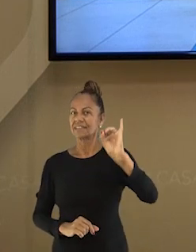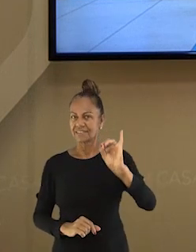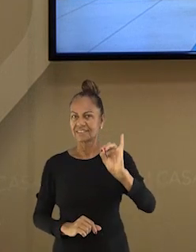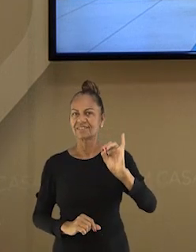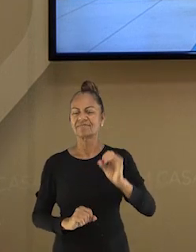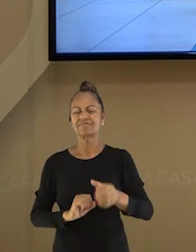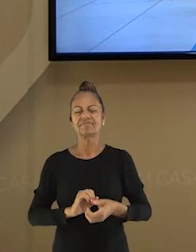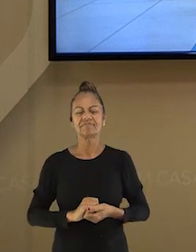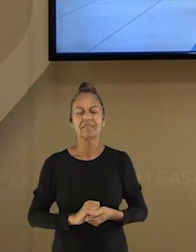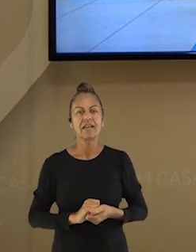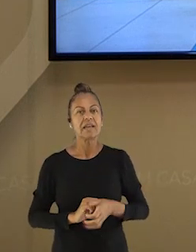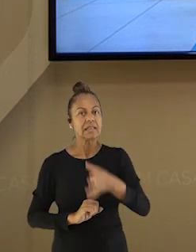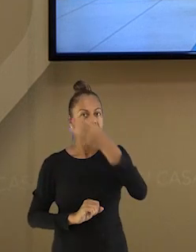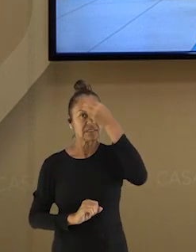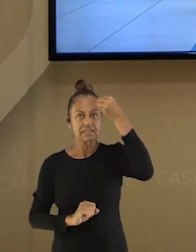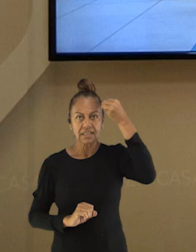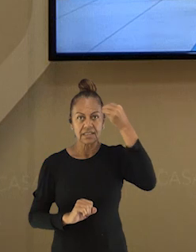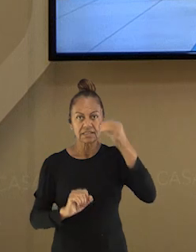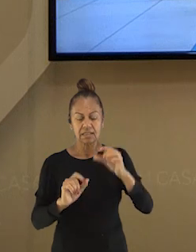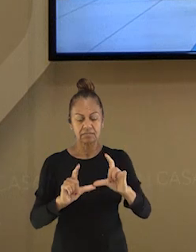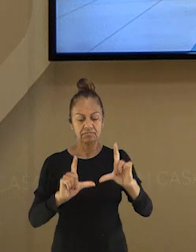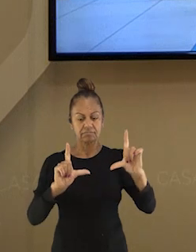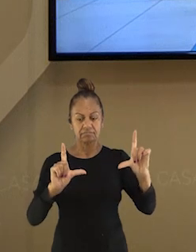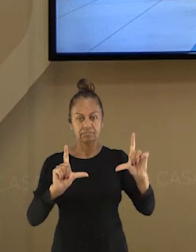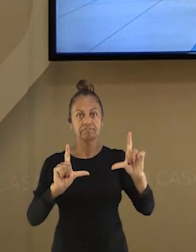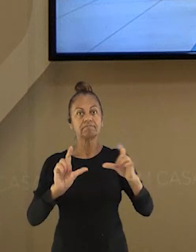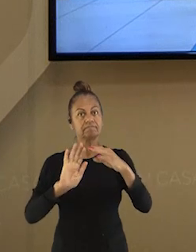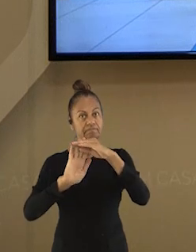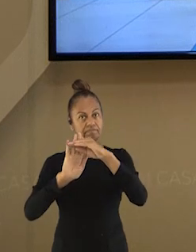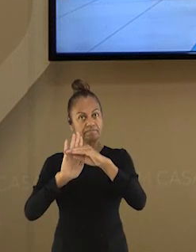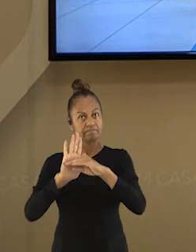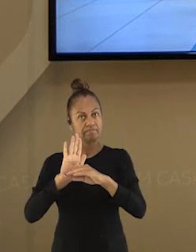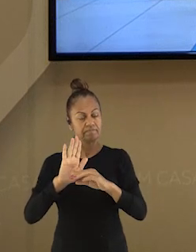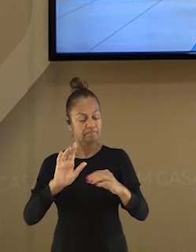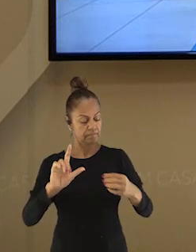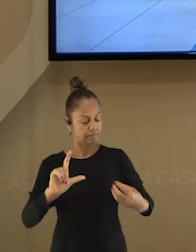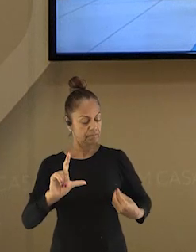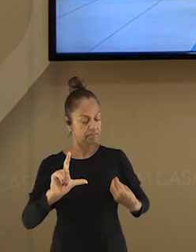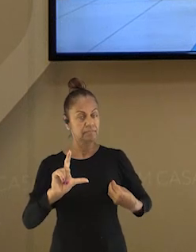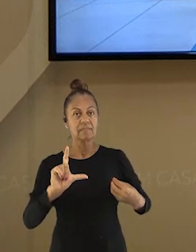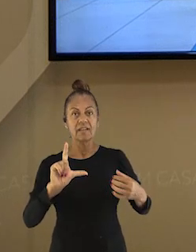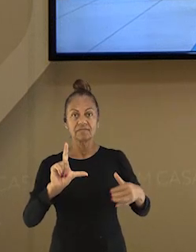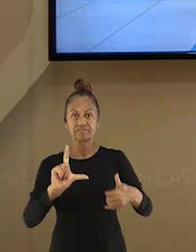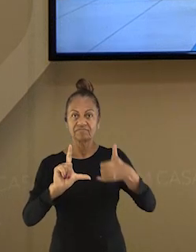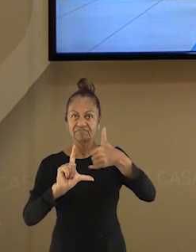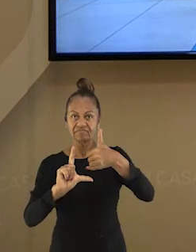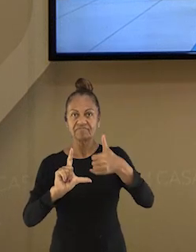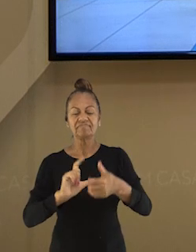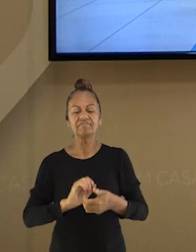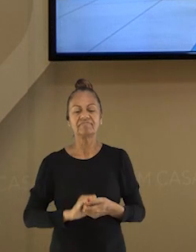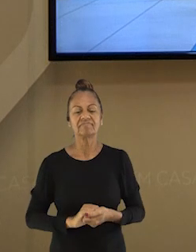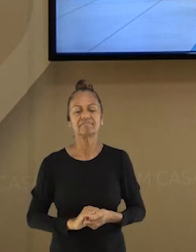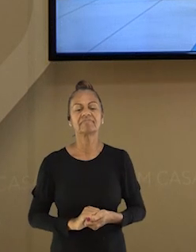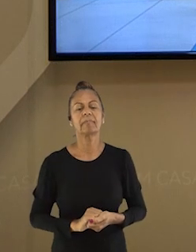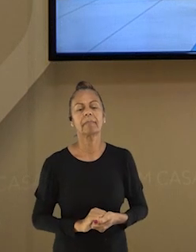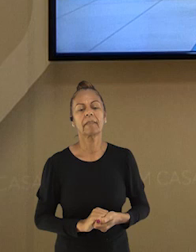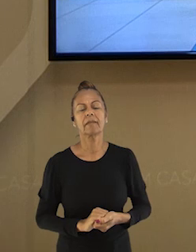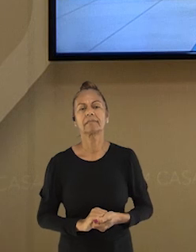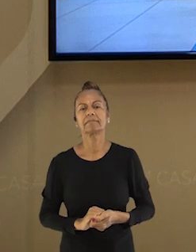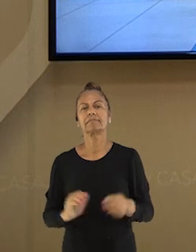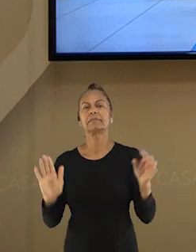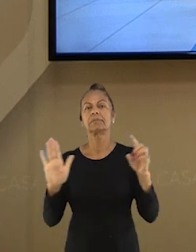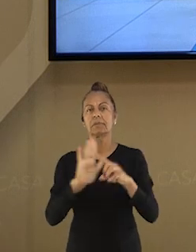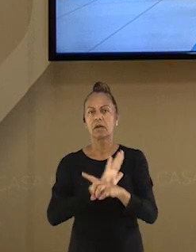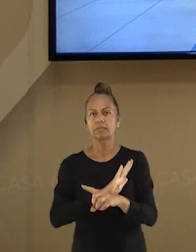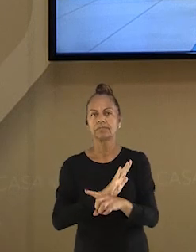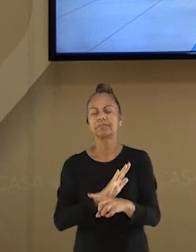Lembre-se que a sua participação é muito importante para nós do Dever em Casa na TV. Não se esqueça de assinar a lista de